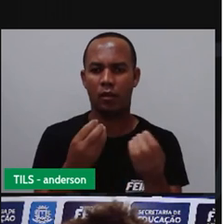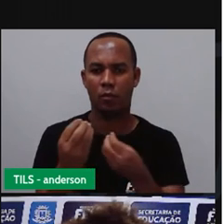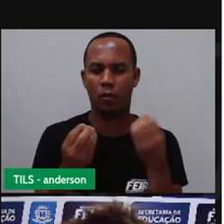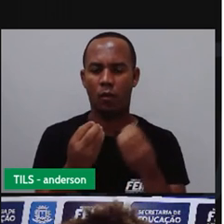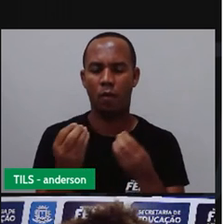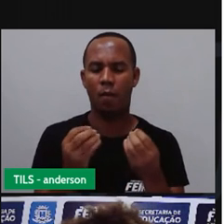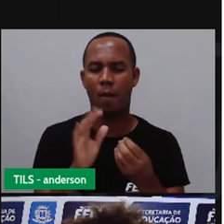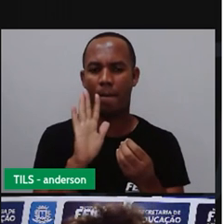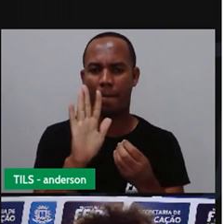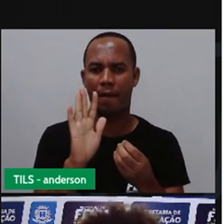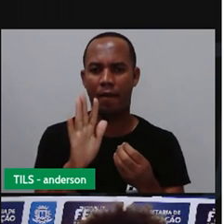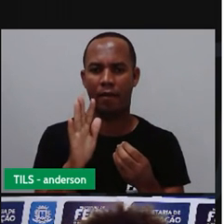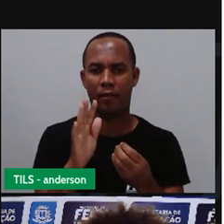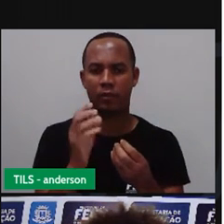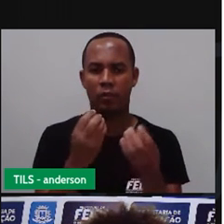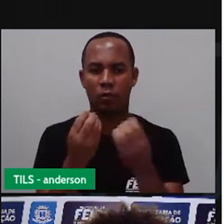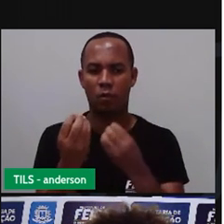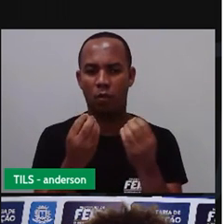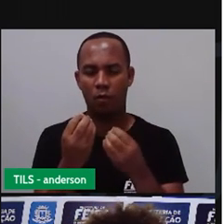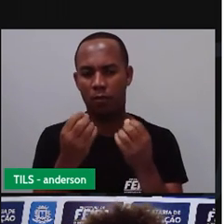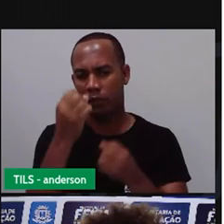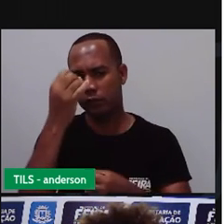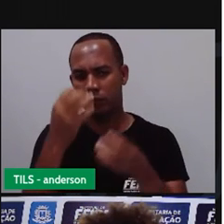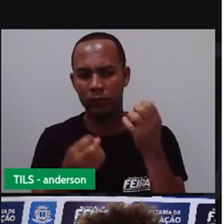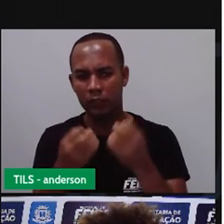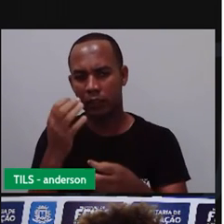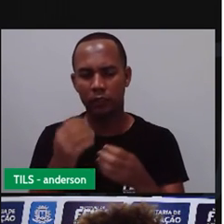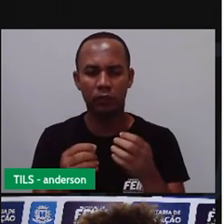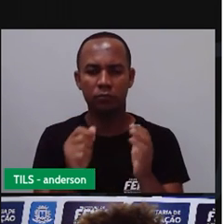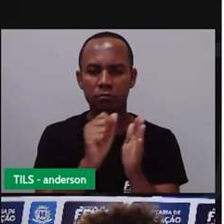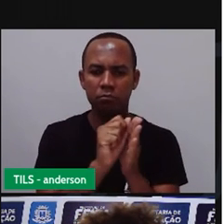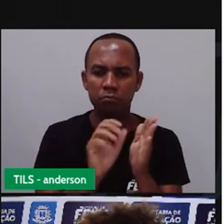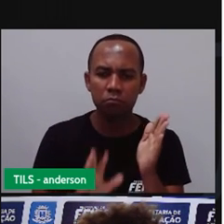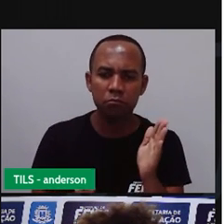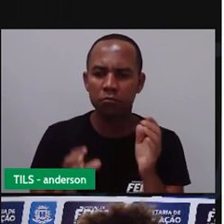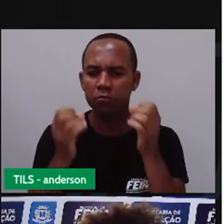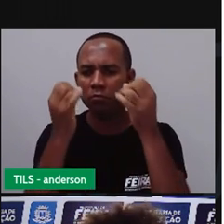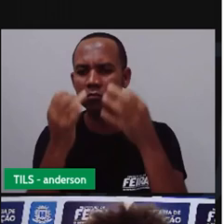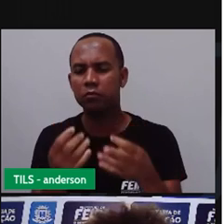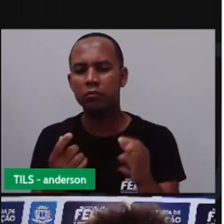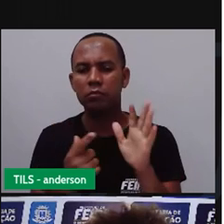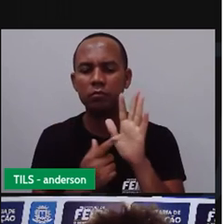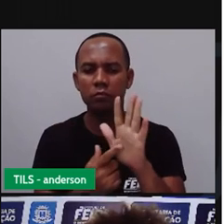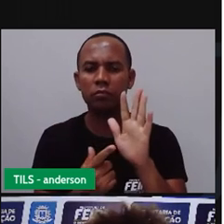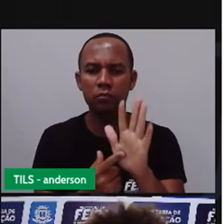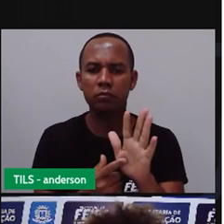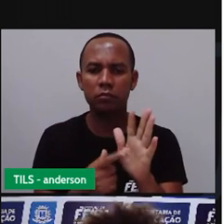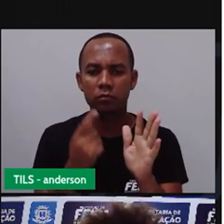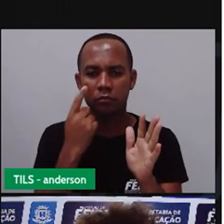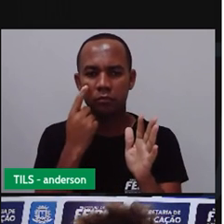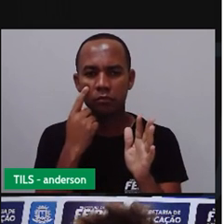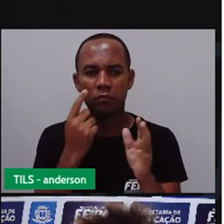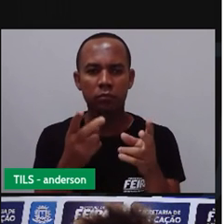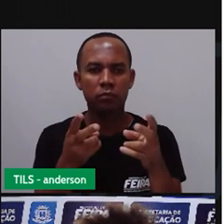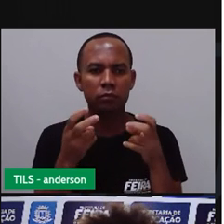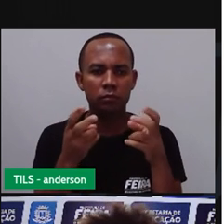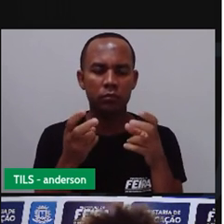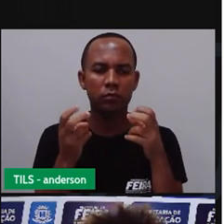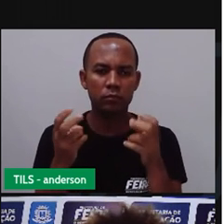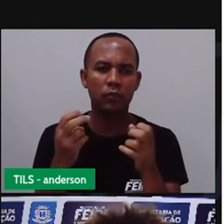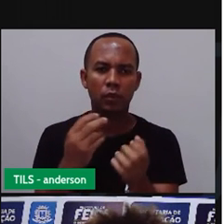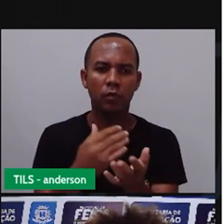só, na verdade, vai detalhando e traz essas atividades aí para vocês E agora? Que tal começar a observar, né?